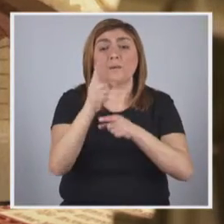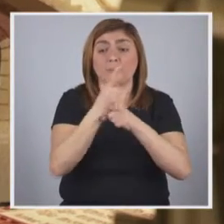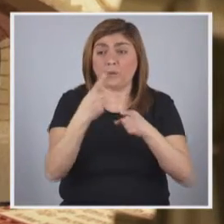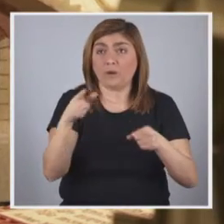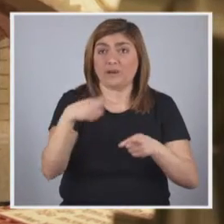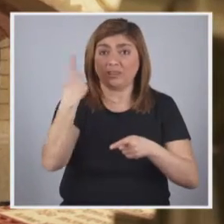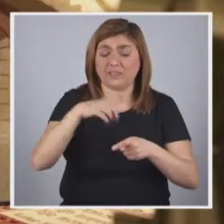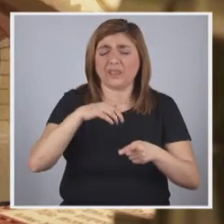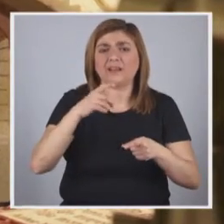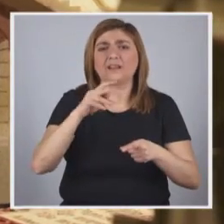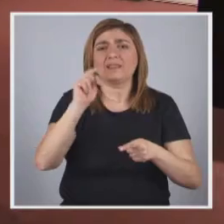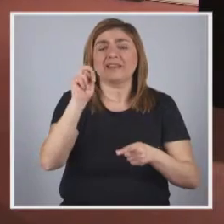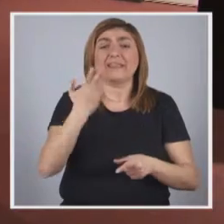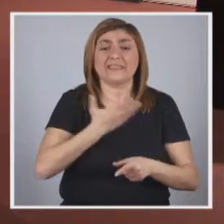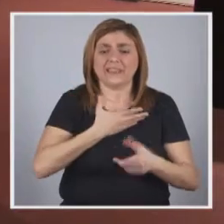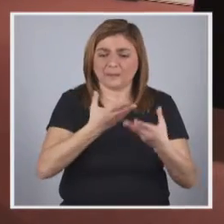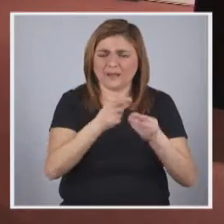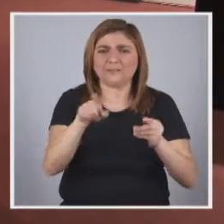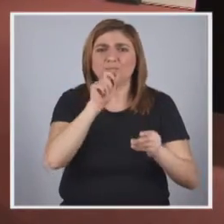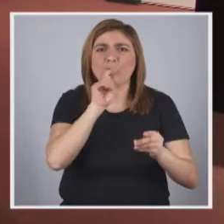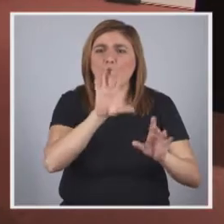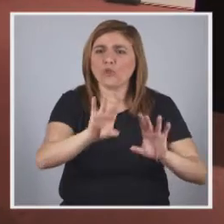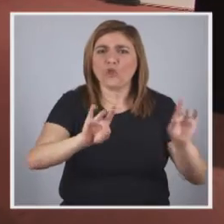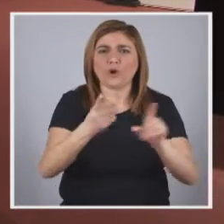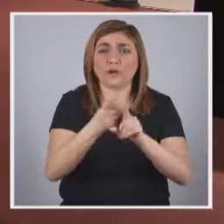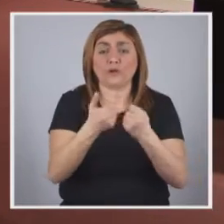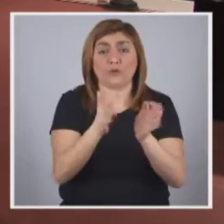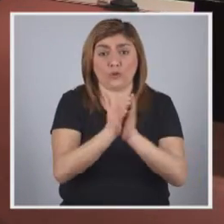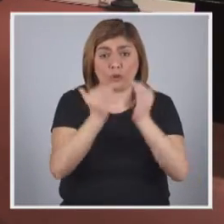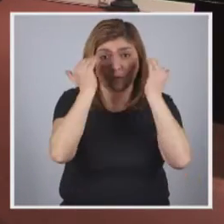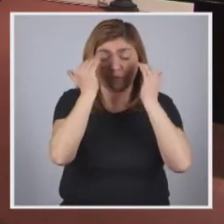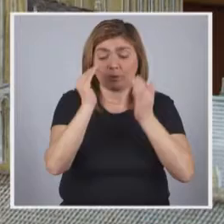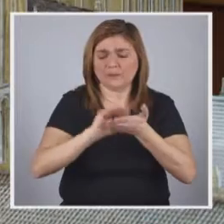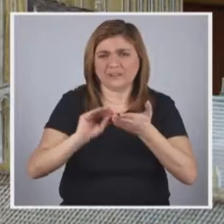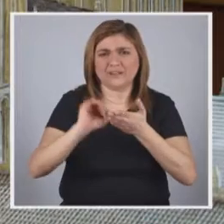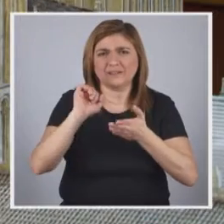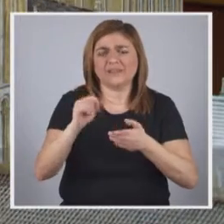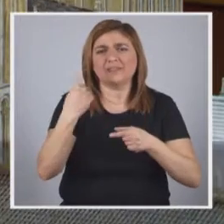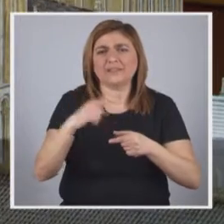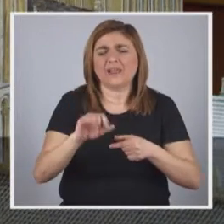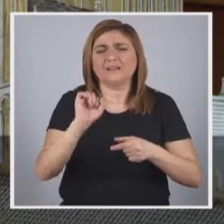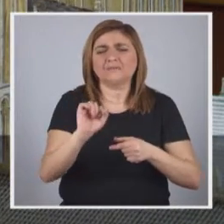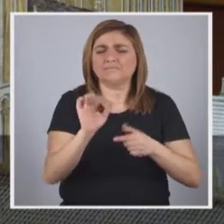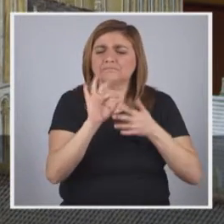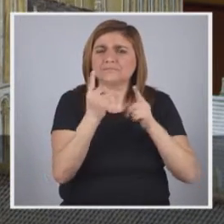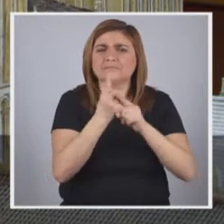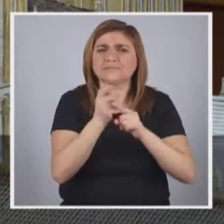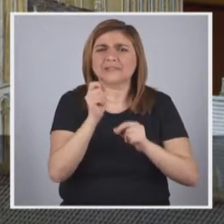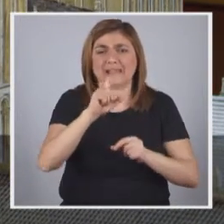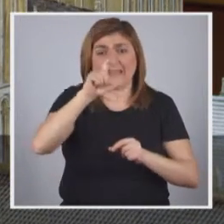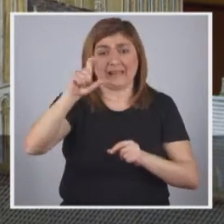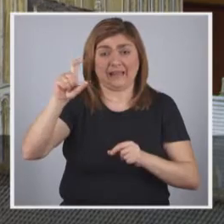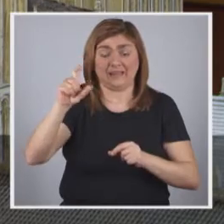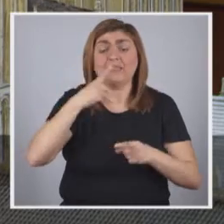uma vez que as obras, que estão em três dimensões, podem ser tocadas e toda a informação escrita está em carateres visuais de tamanho